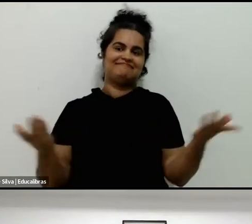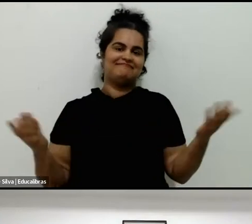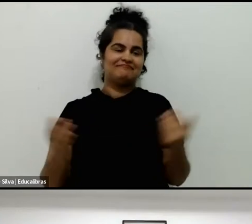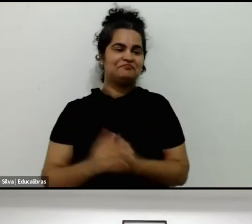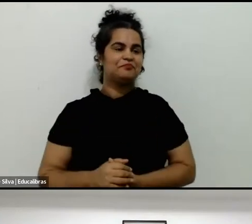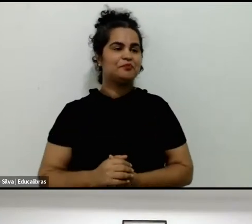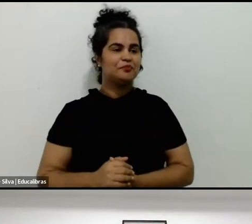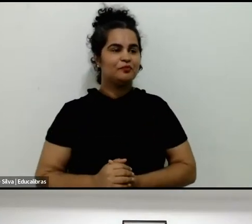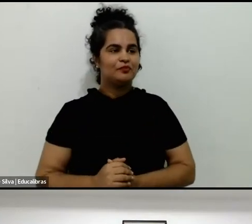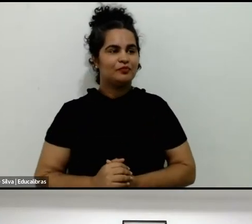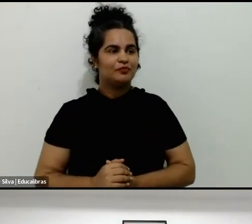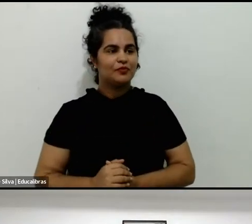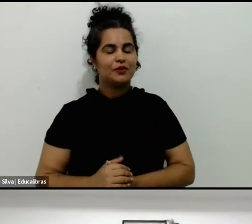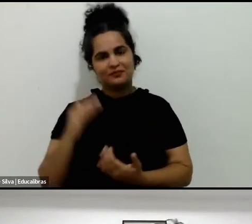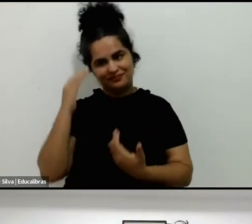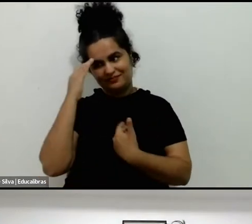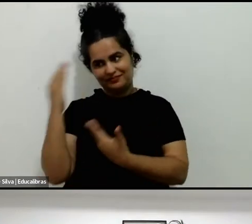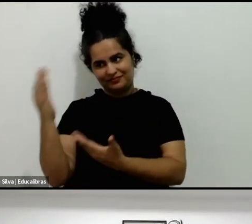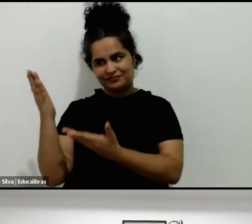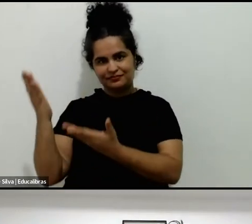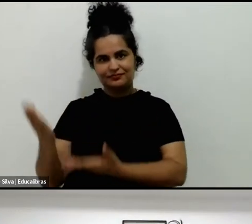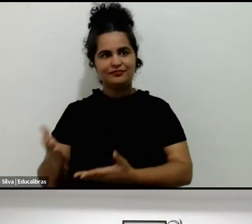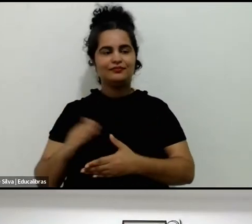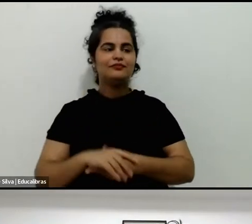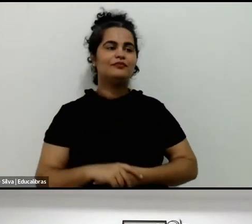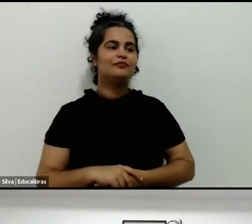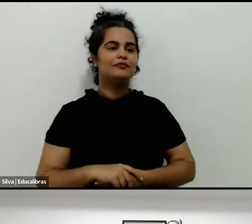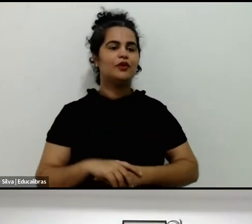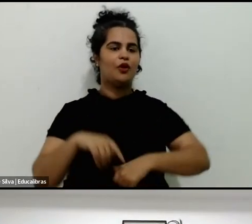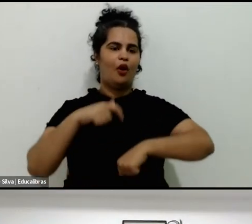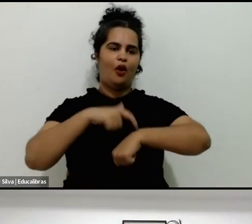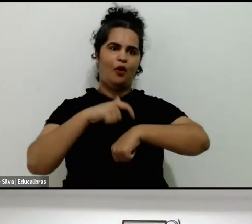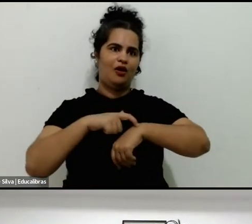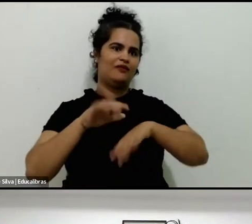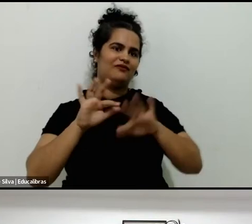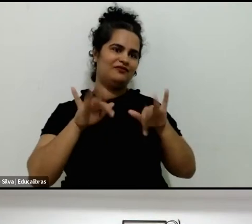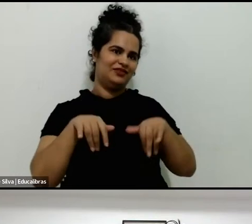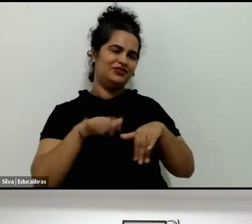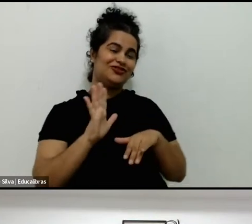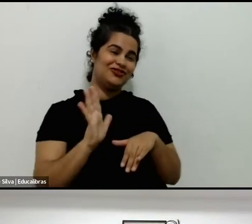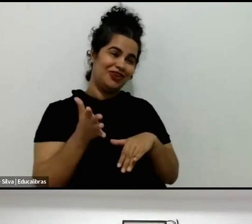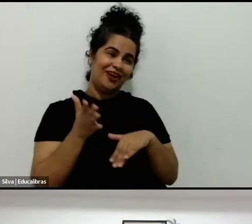Ótimo, Laura, muito obrigado. Gente, é o seguinte, está chegando ao final, porque